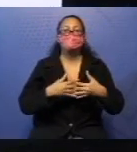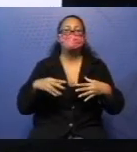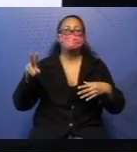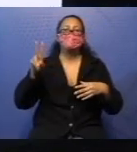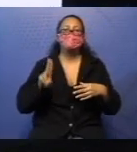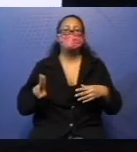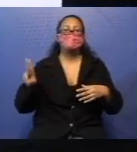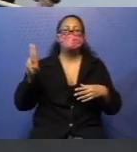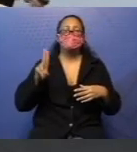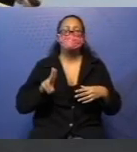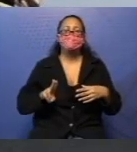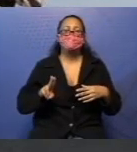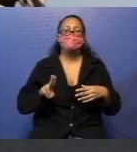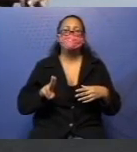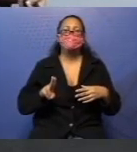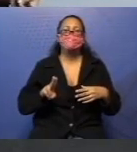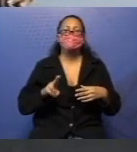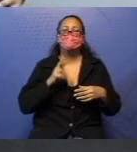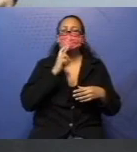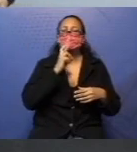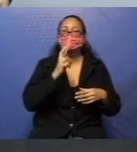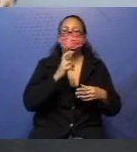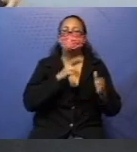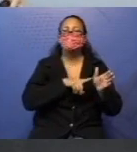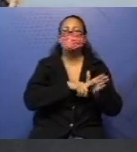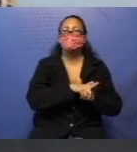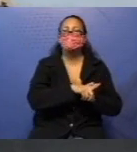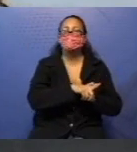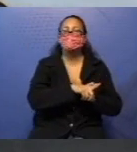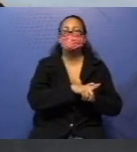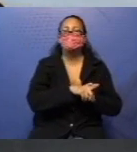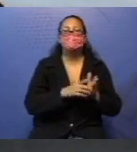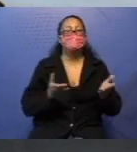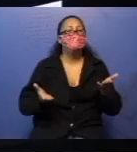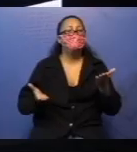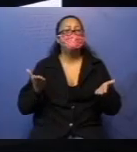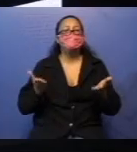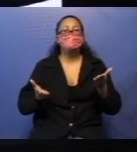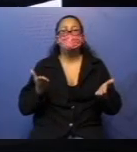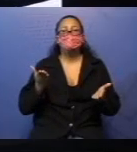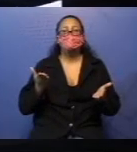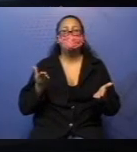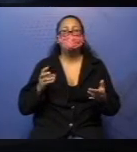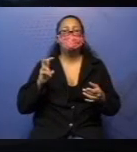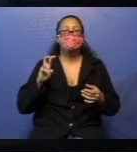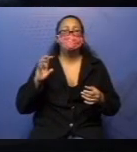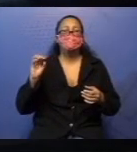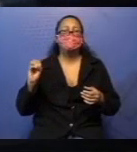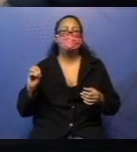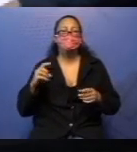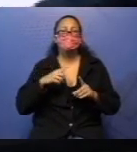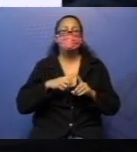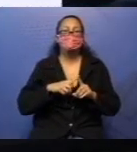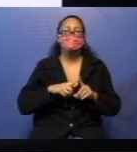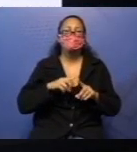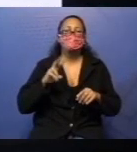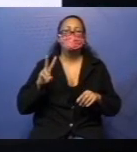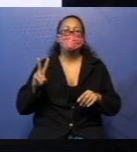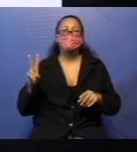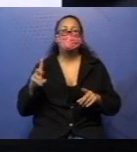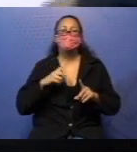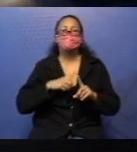pergunta? Qual será? Eu vou usar o 50 mais 22 mais 19?